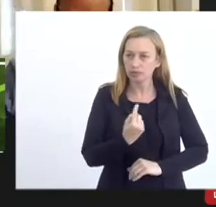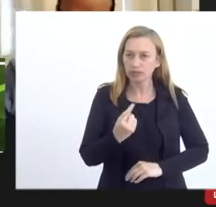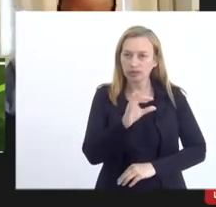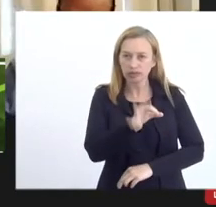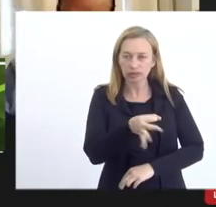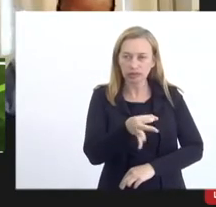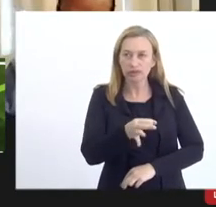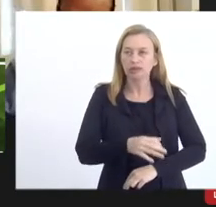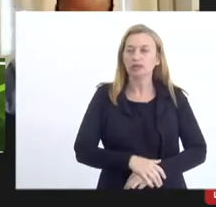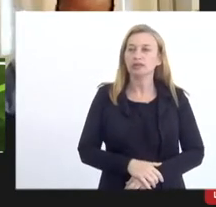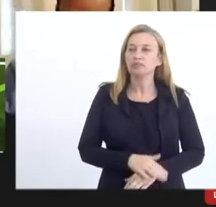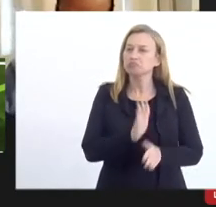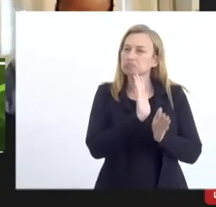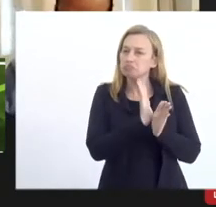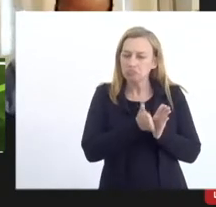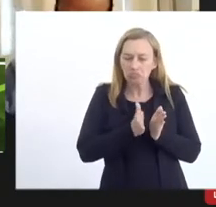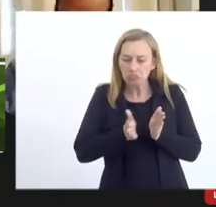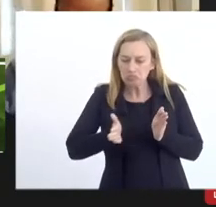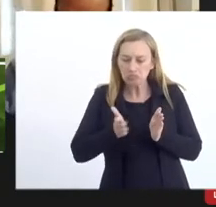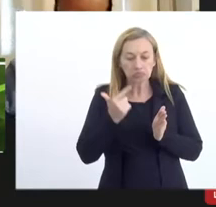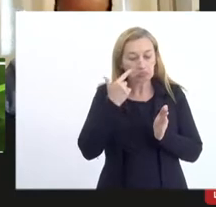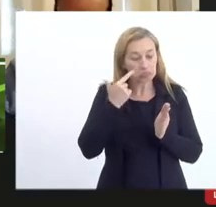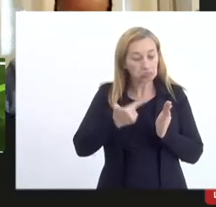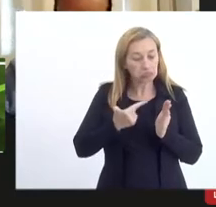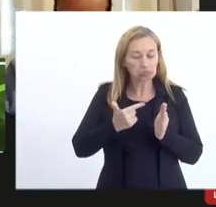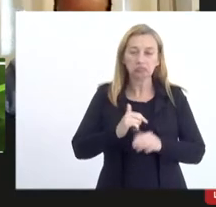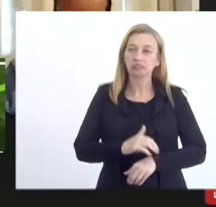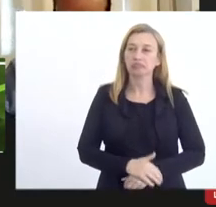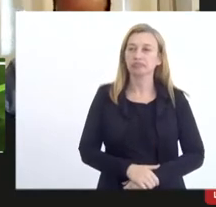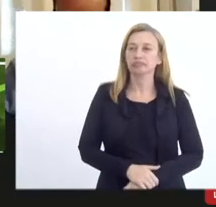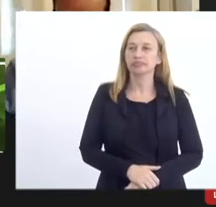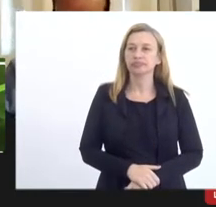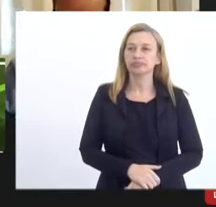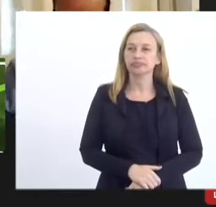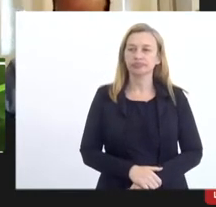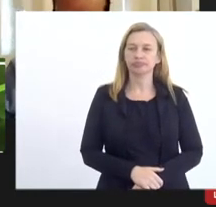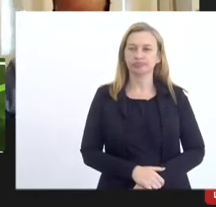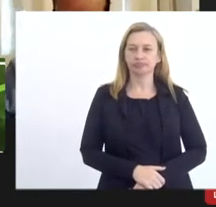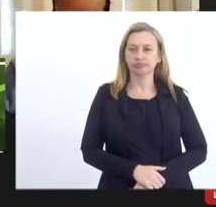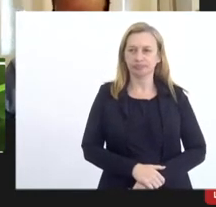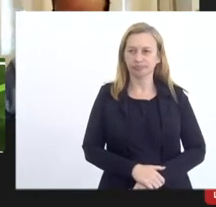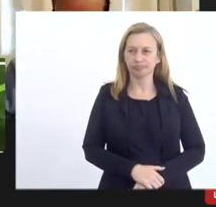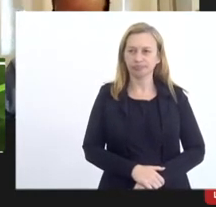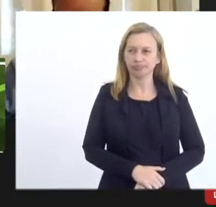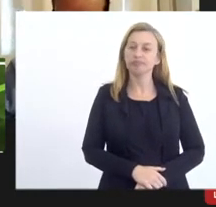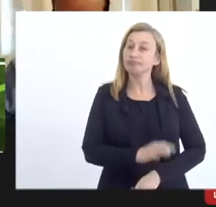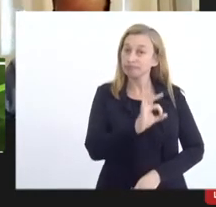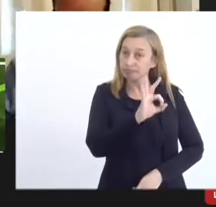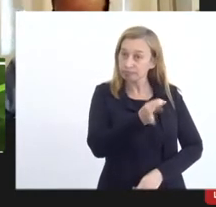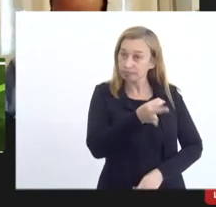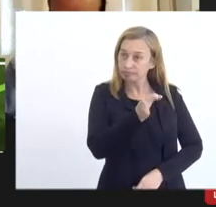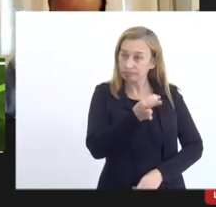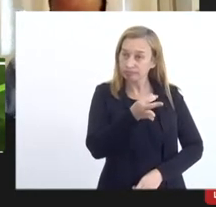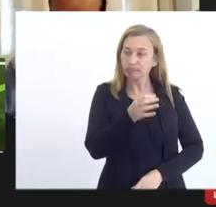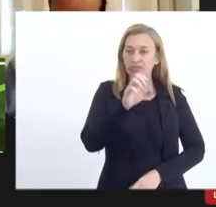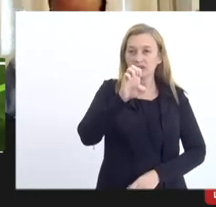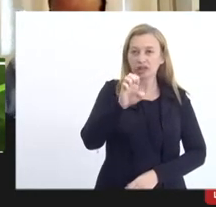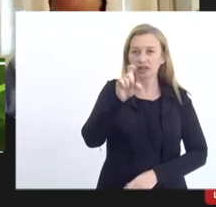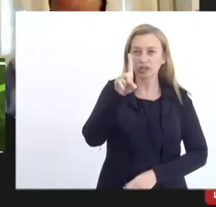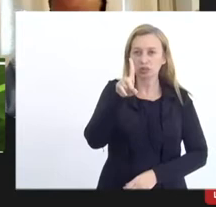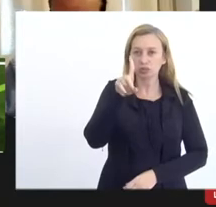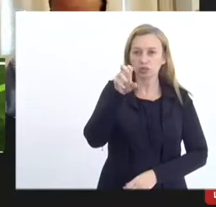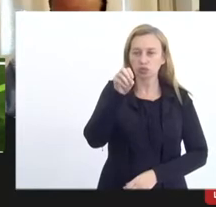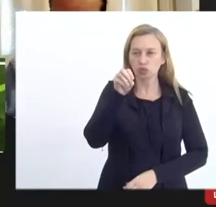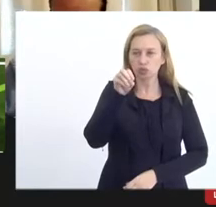olha pela ordem aqui é o seguinte é exatamente o Eduardo Lournel